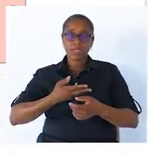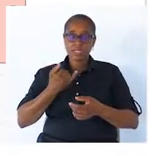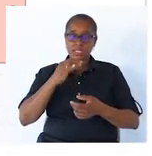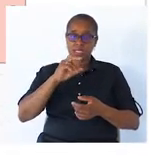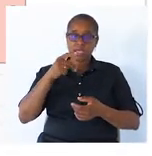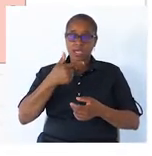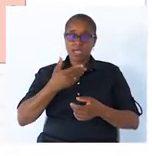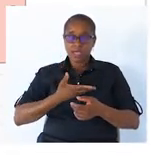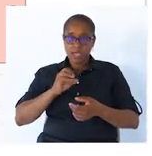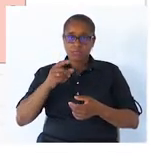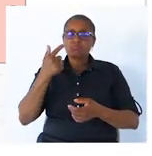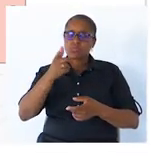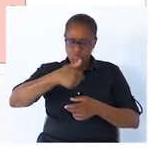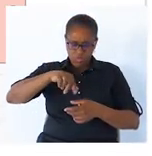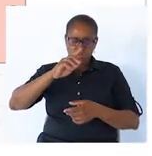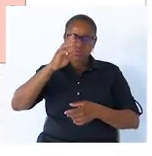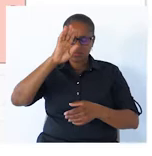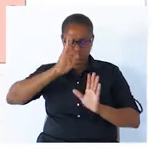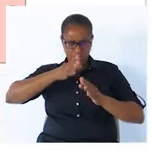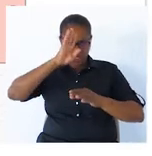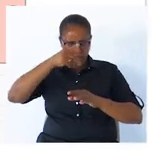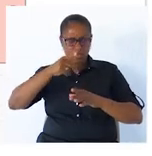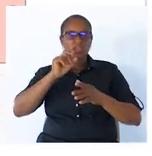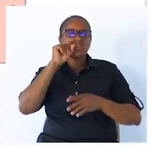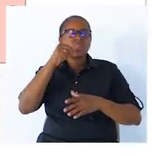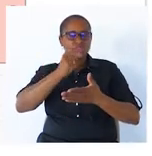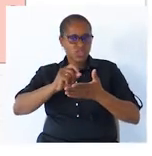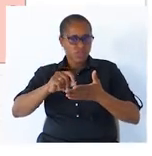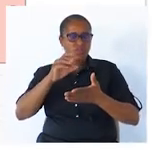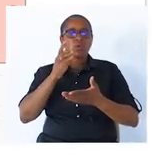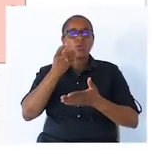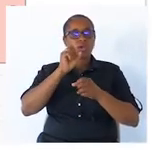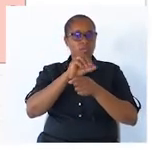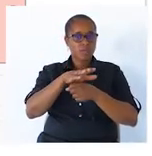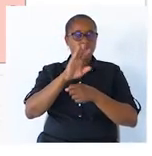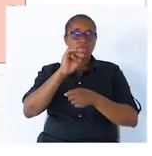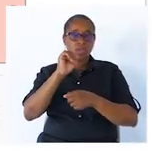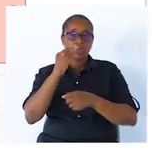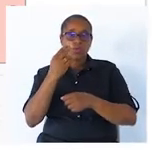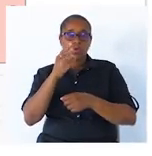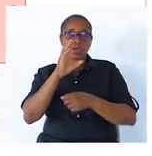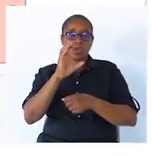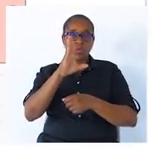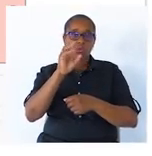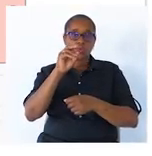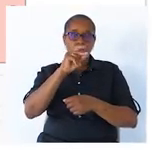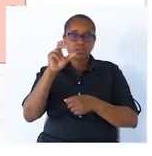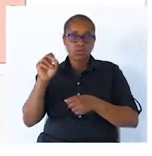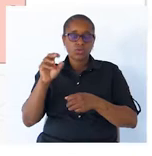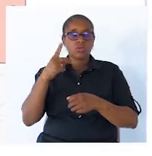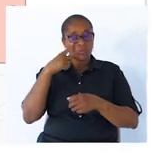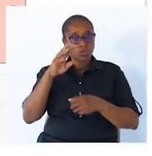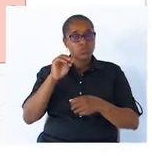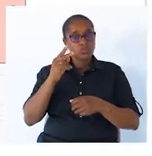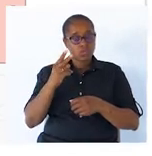temos. Nós já sabemos que quem escreveu o e-mail foi o João. Então, encontramos assim o sujeito. Depois, que é que ele fez? Ele leu.